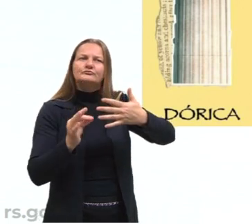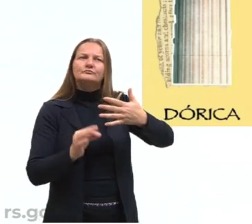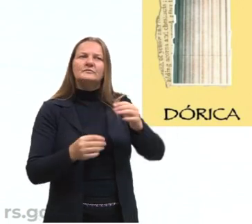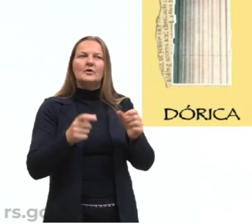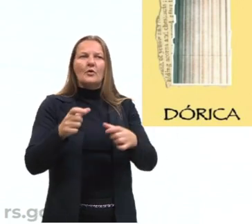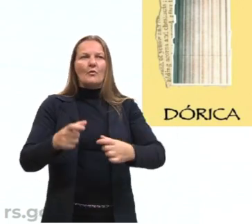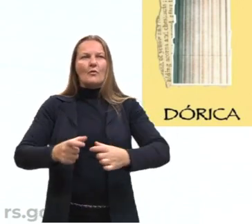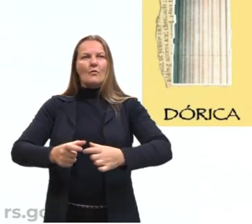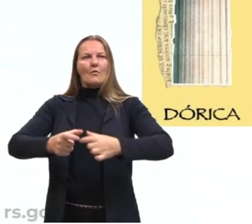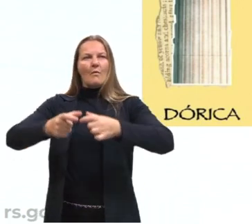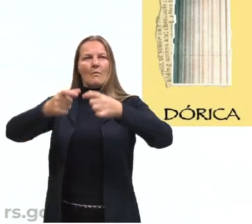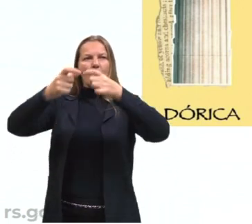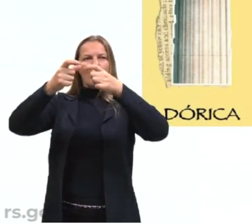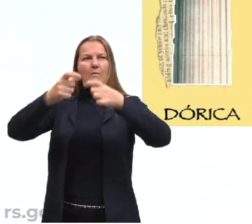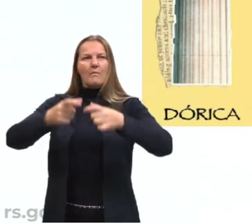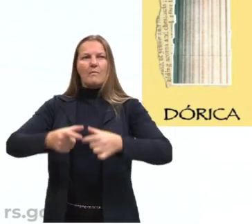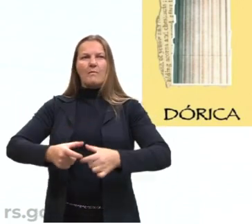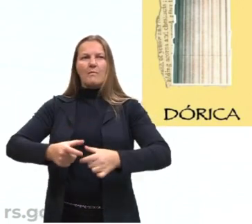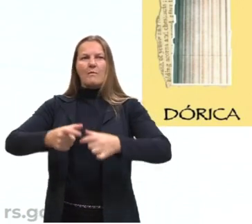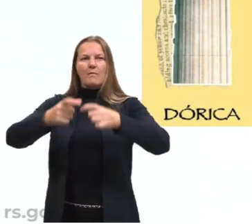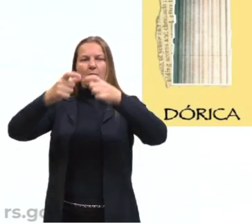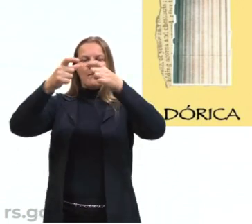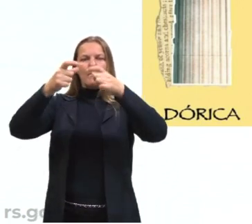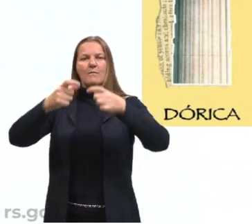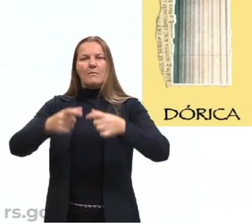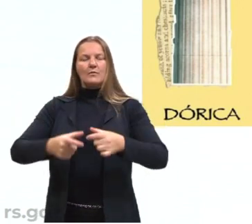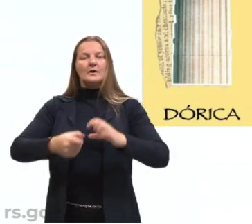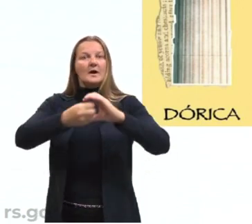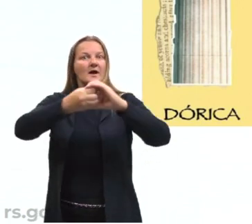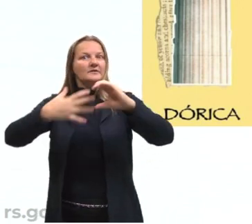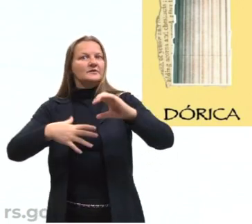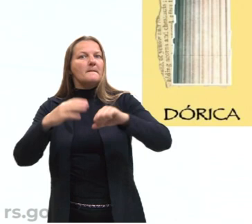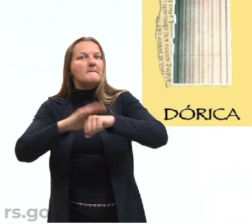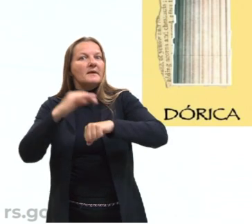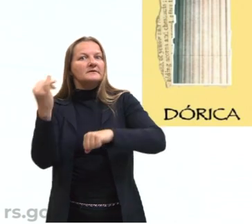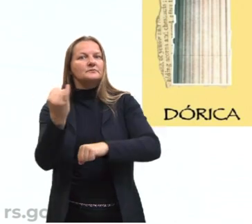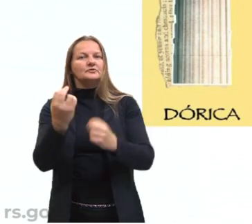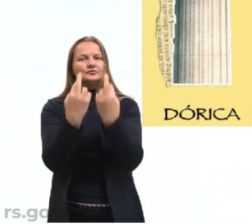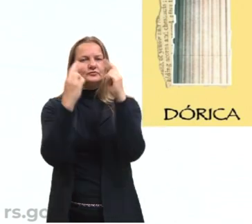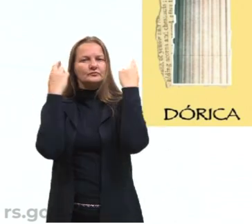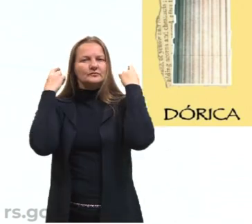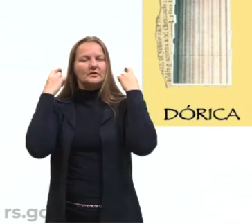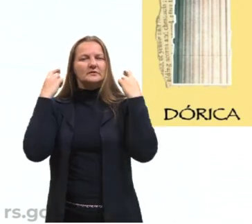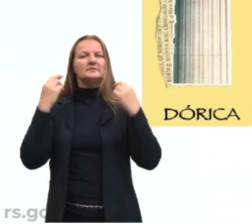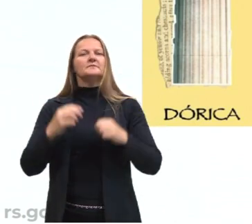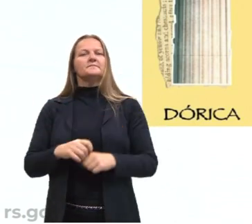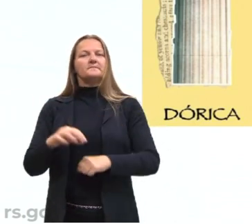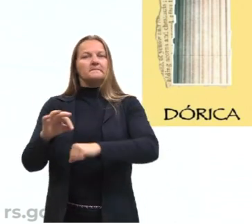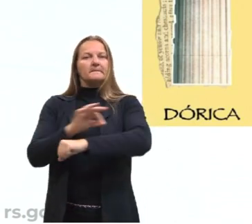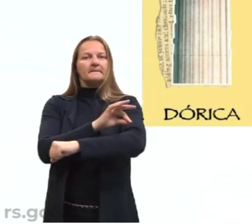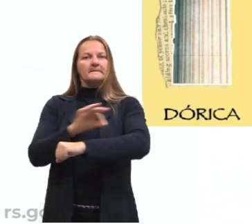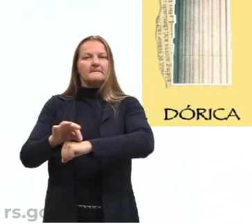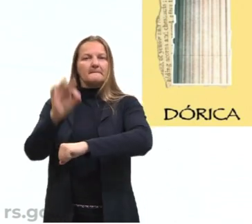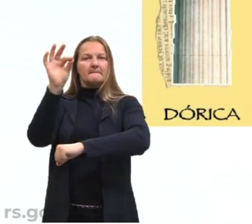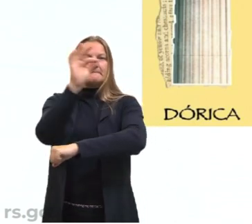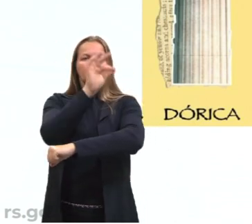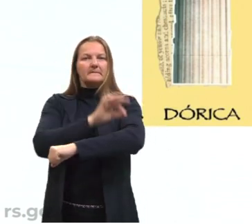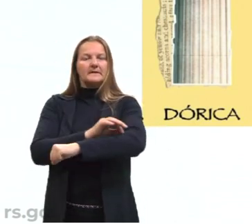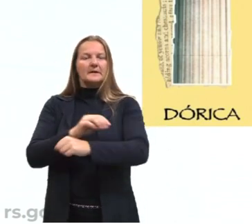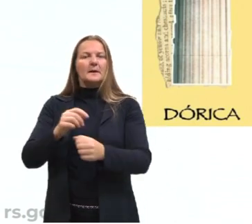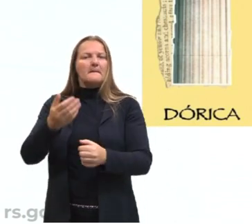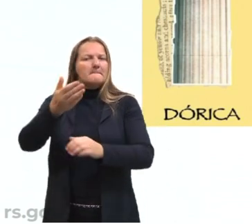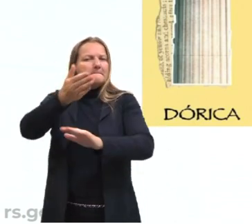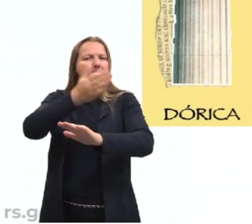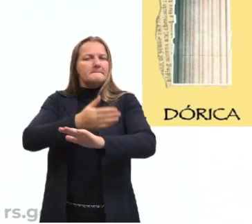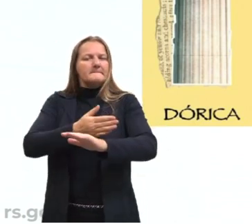coluna, que nós já sabemos que é a principal característica da arquitetura grega, ela, no período dórico, ali,